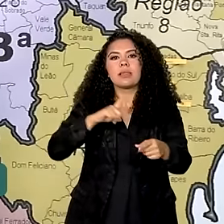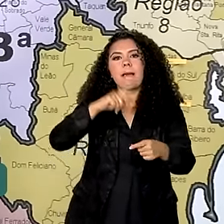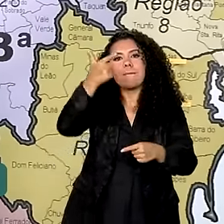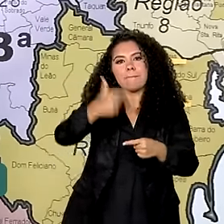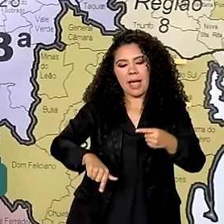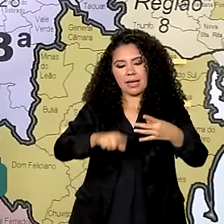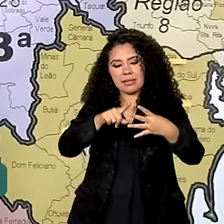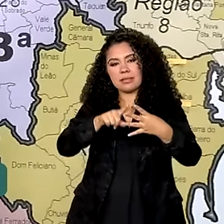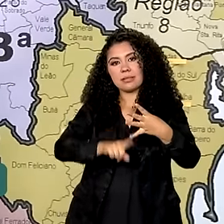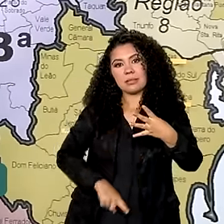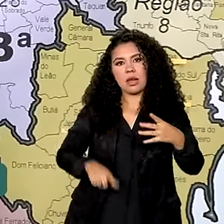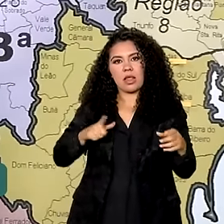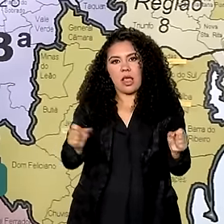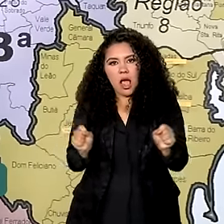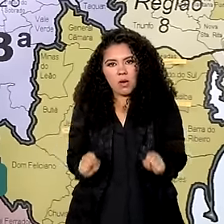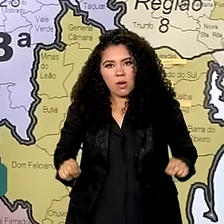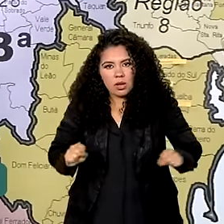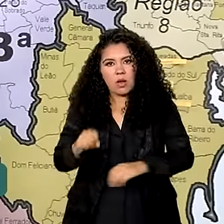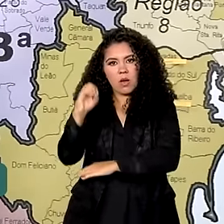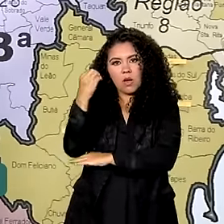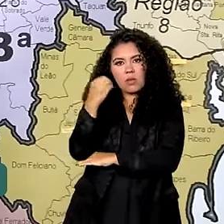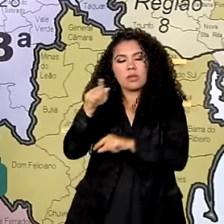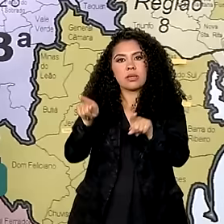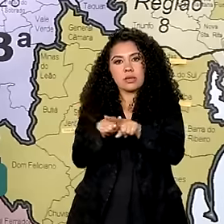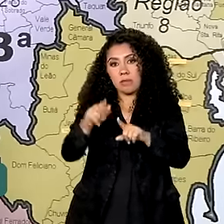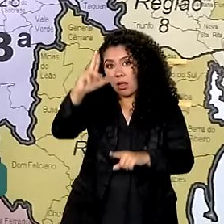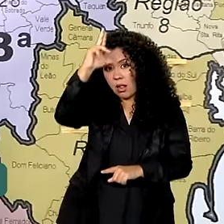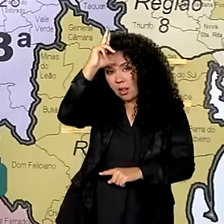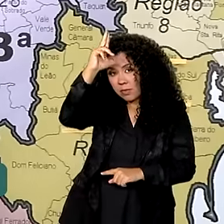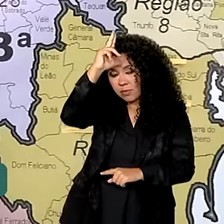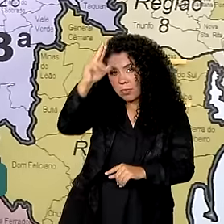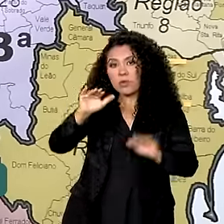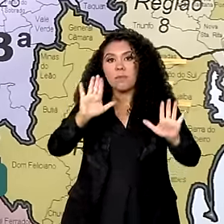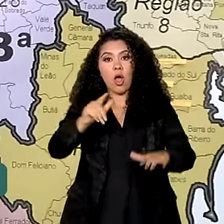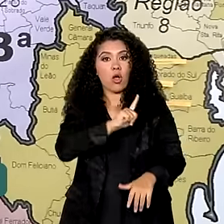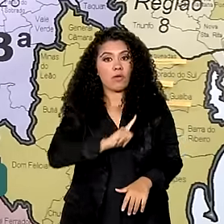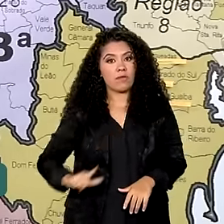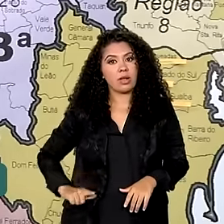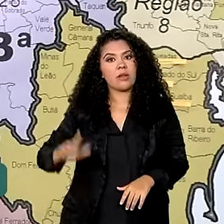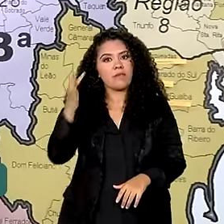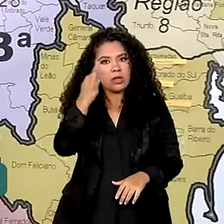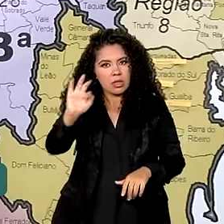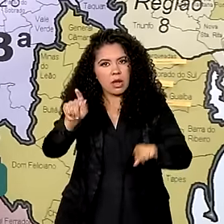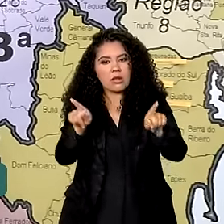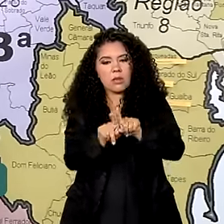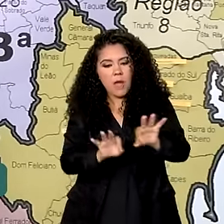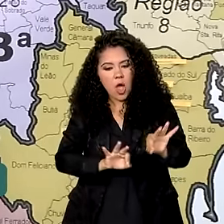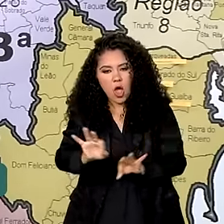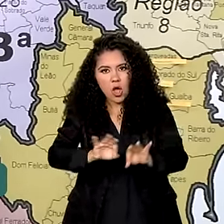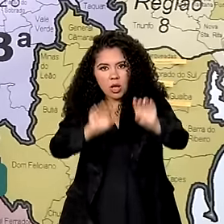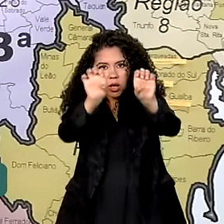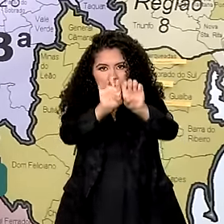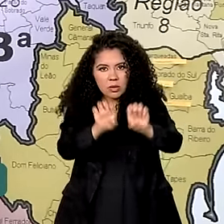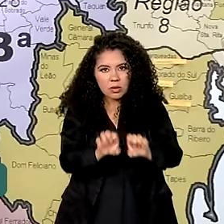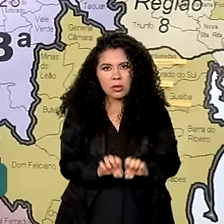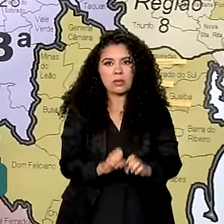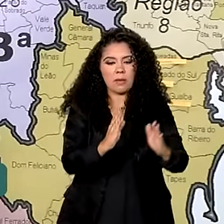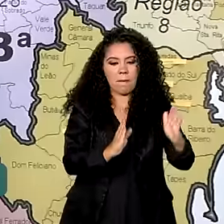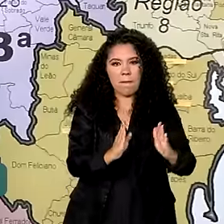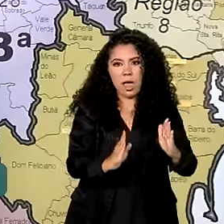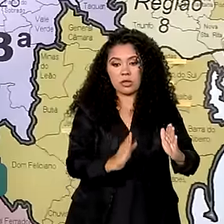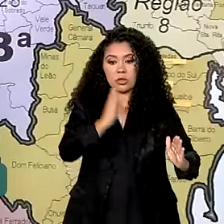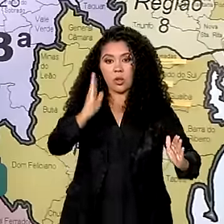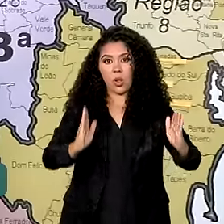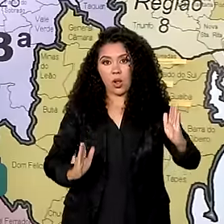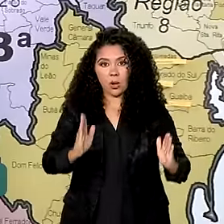Alegre, Canoas e São Leopoldo. E o governo federal também estrutura ações de médio e longo prazo que